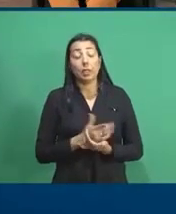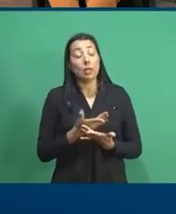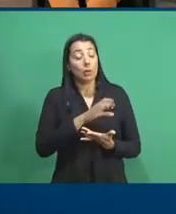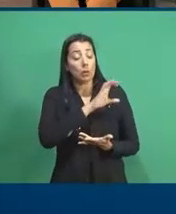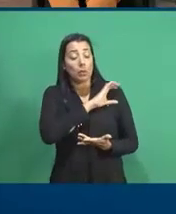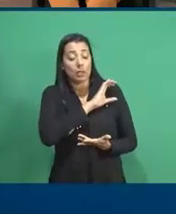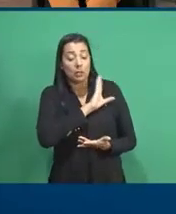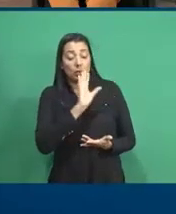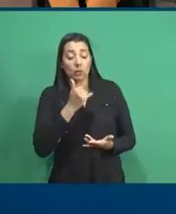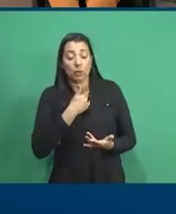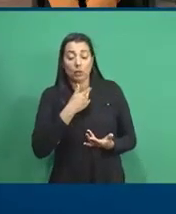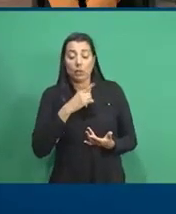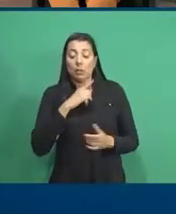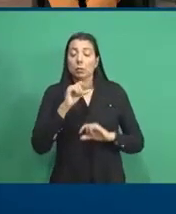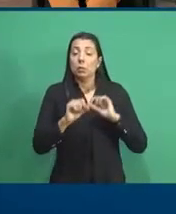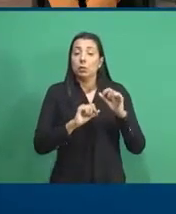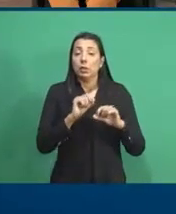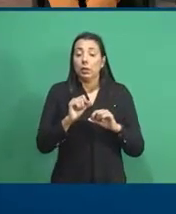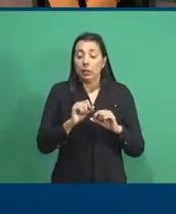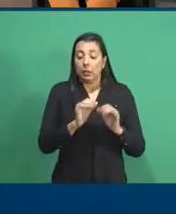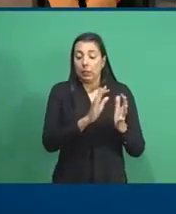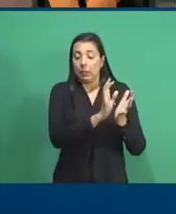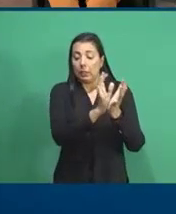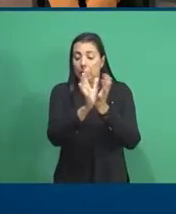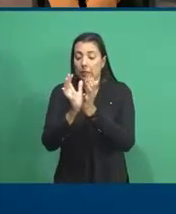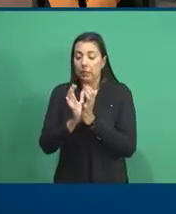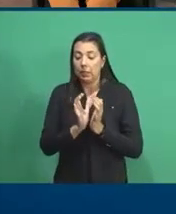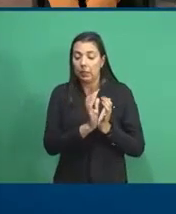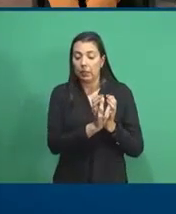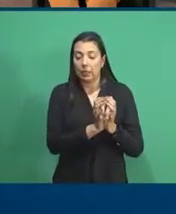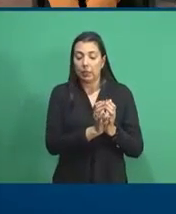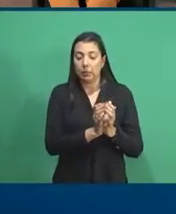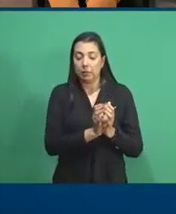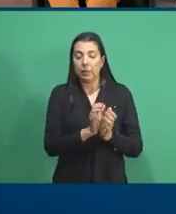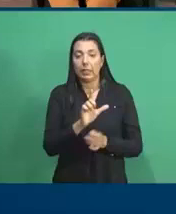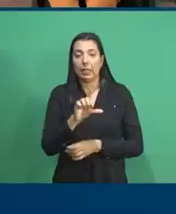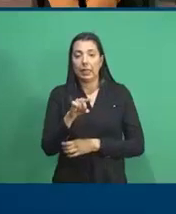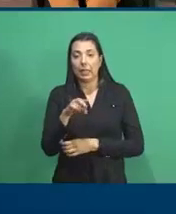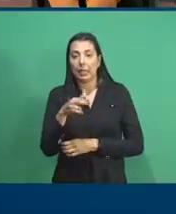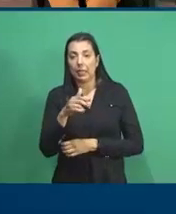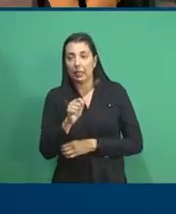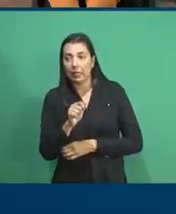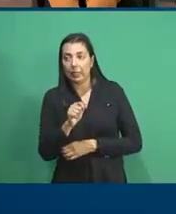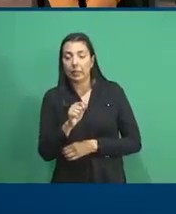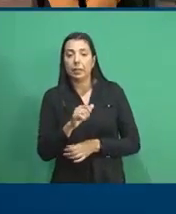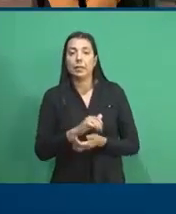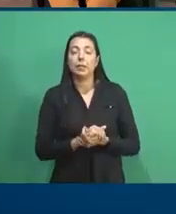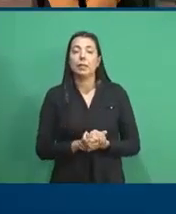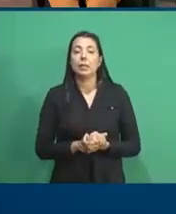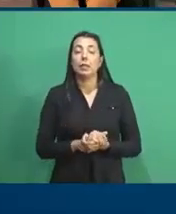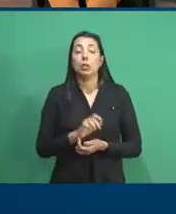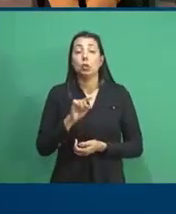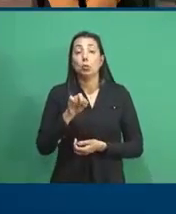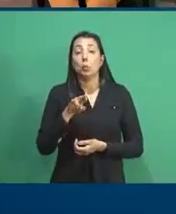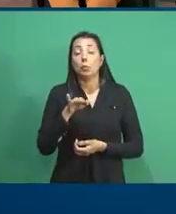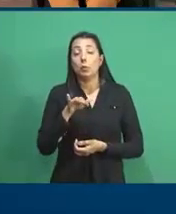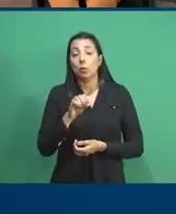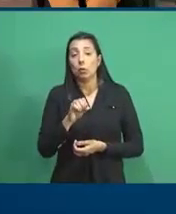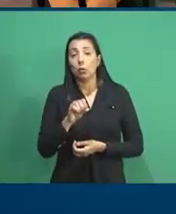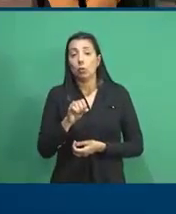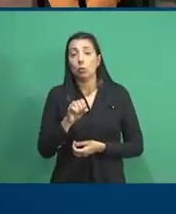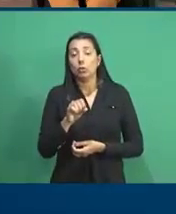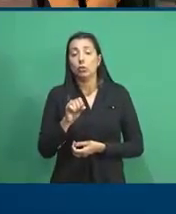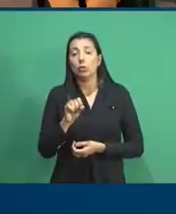coordenação, nós temos as equipes que trabalham com malária, com tuberculose, com fungos